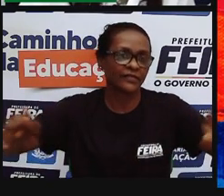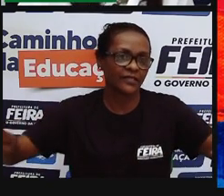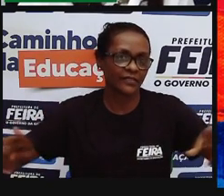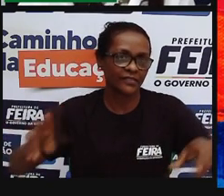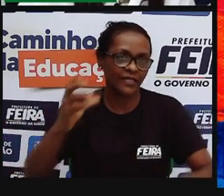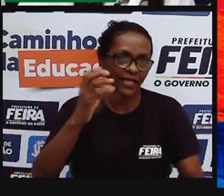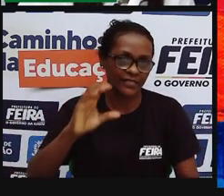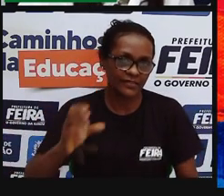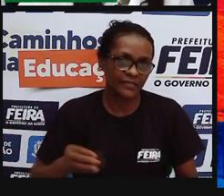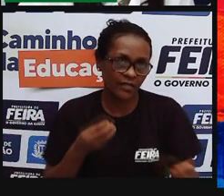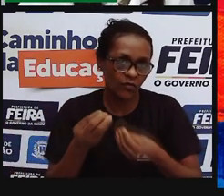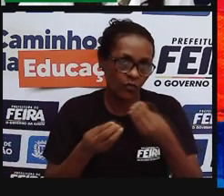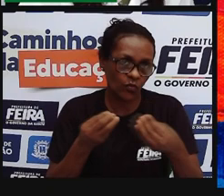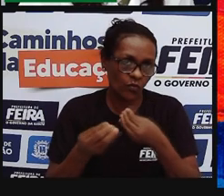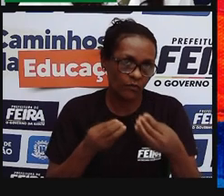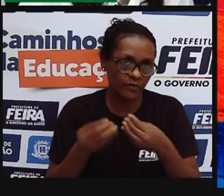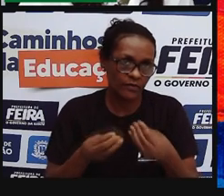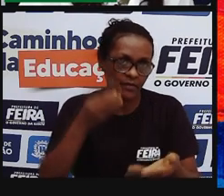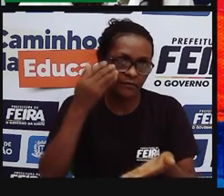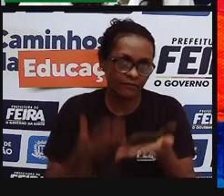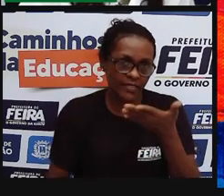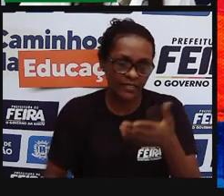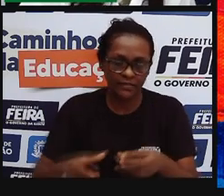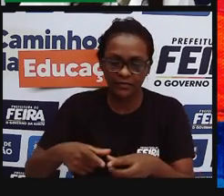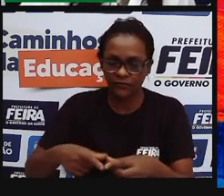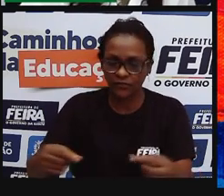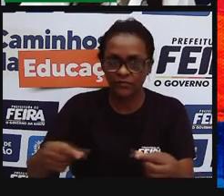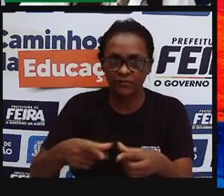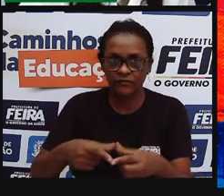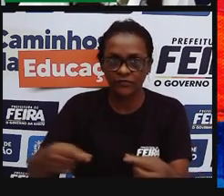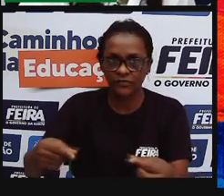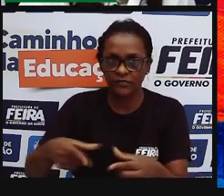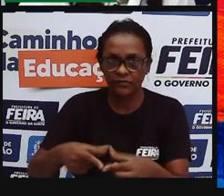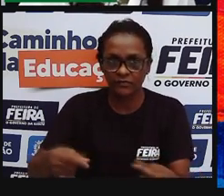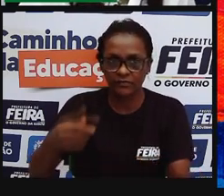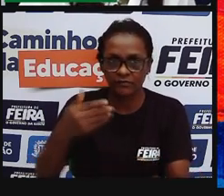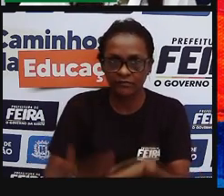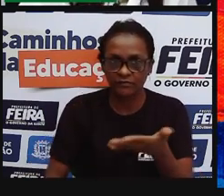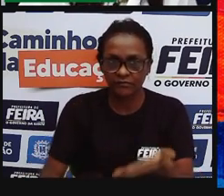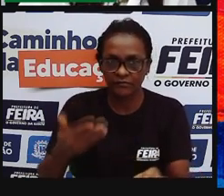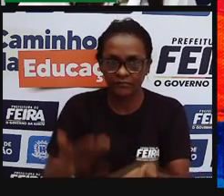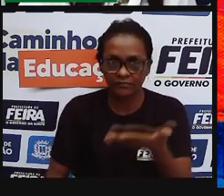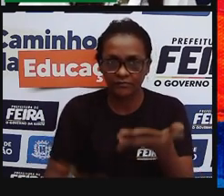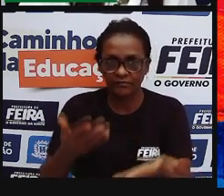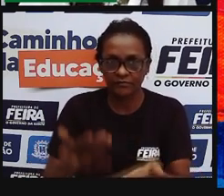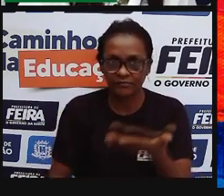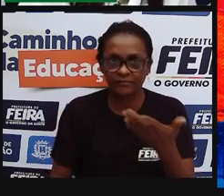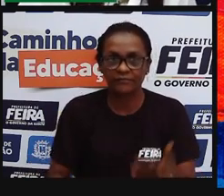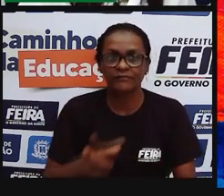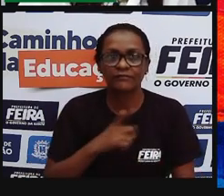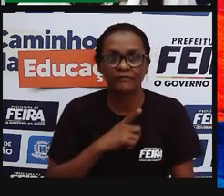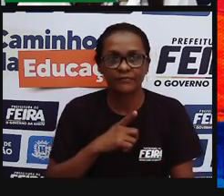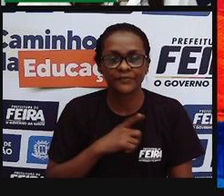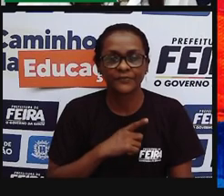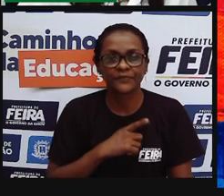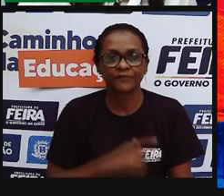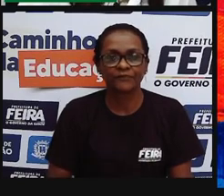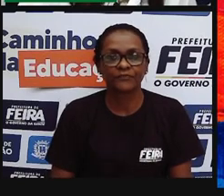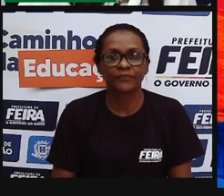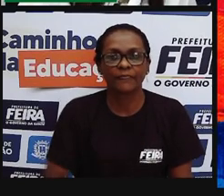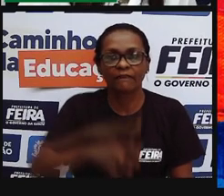Caatinga, que vai ter uma perda das folhas, mas nos períodos mais secos. A Mata Atlântica, né,